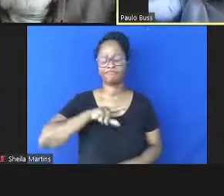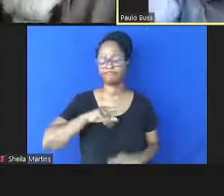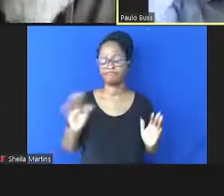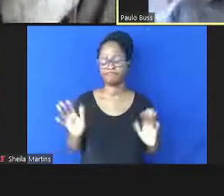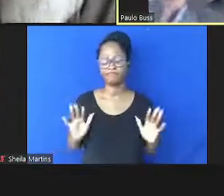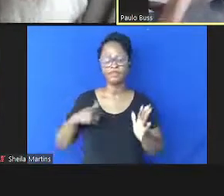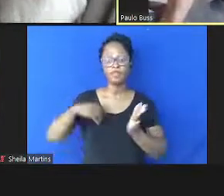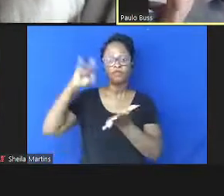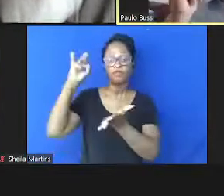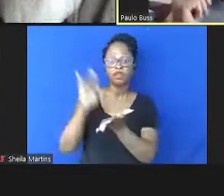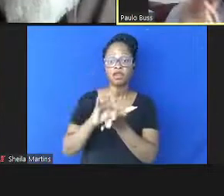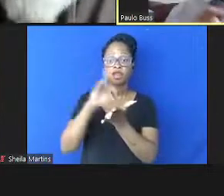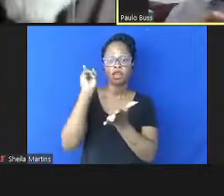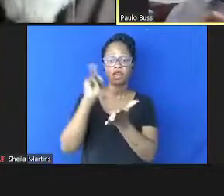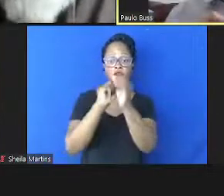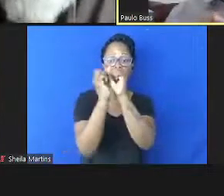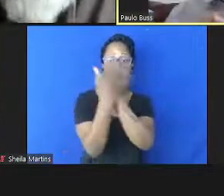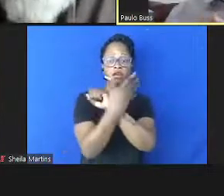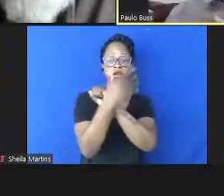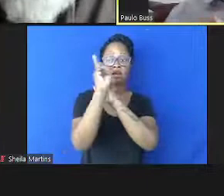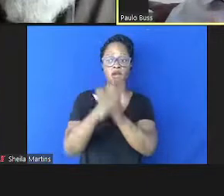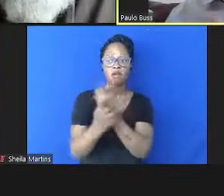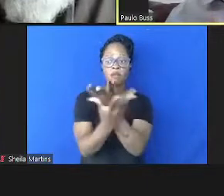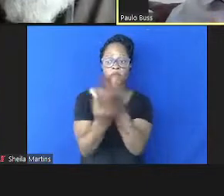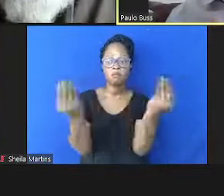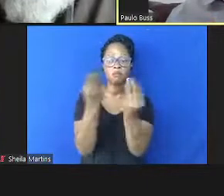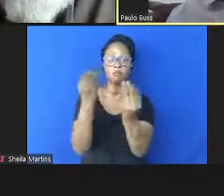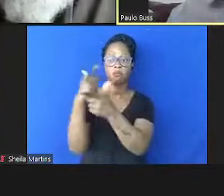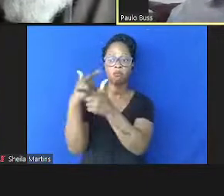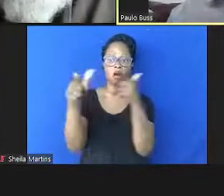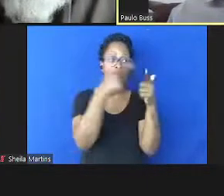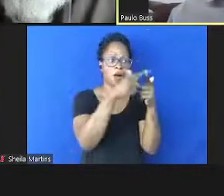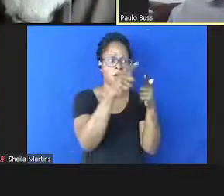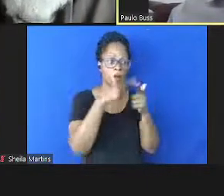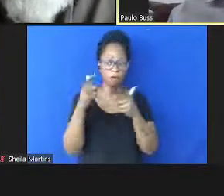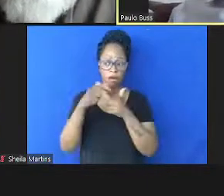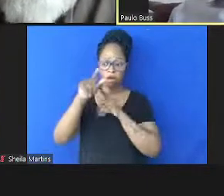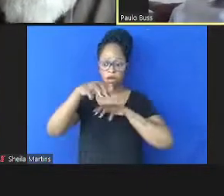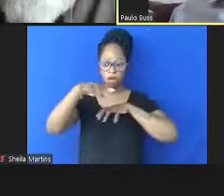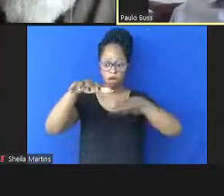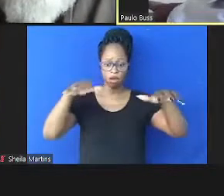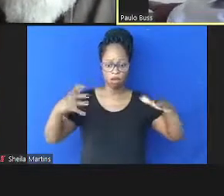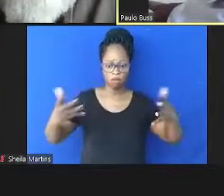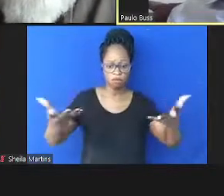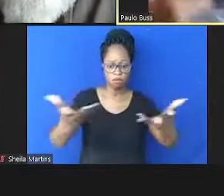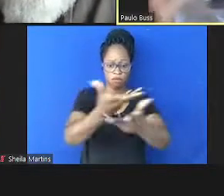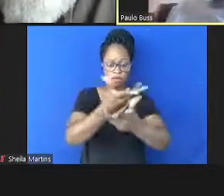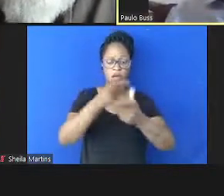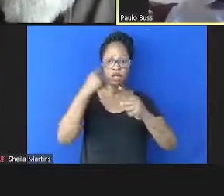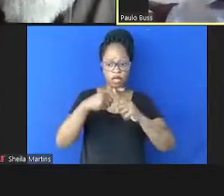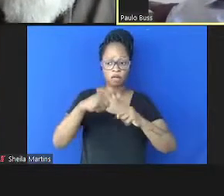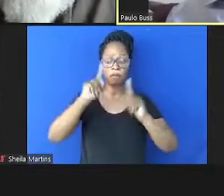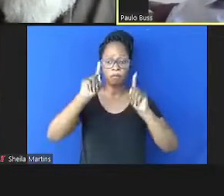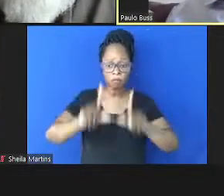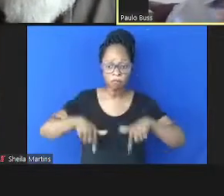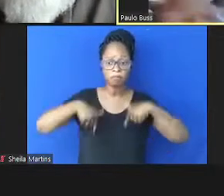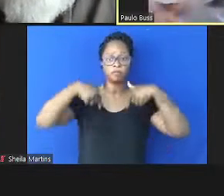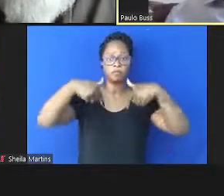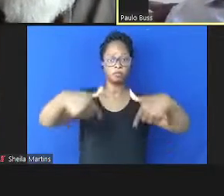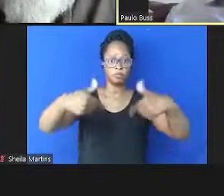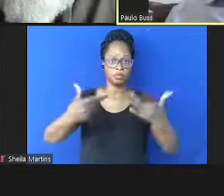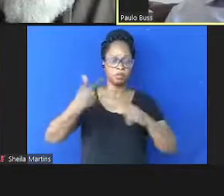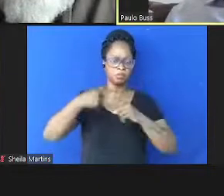pandemia é um problema multidimensional e que terá que ser enfrentado muito mais do que apenas